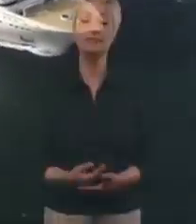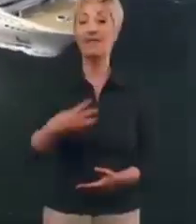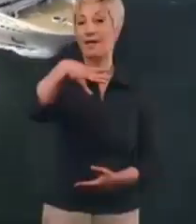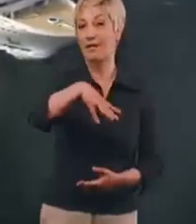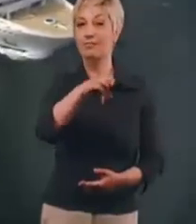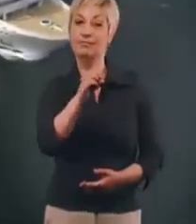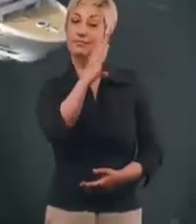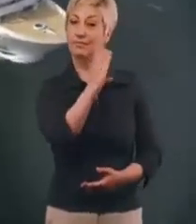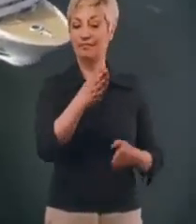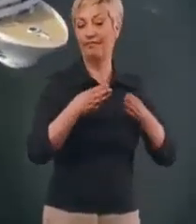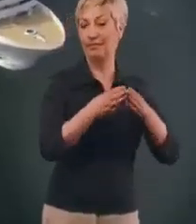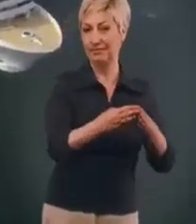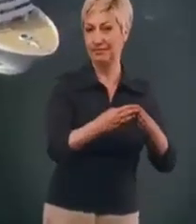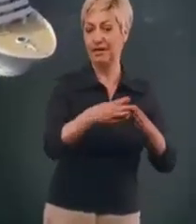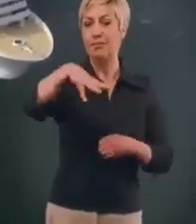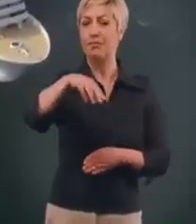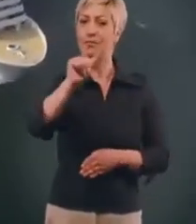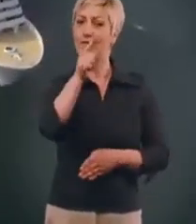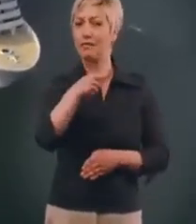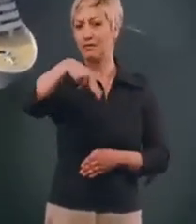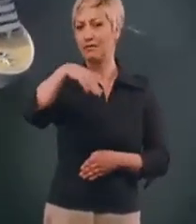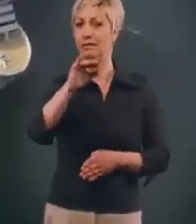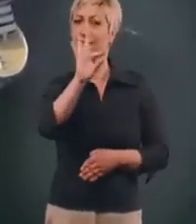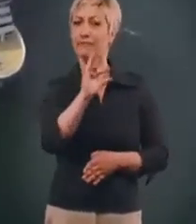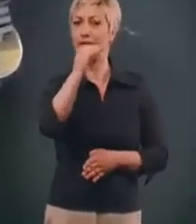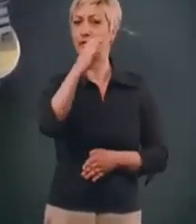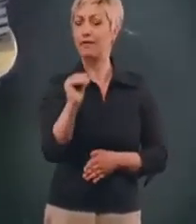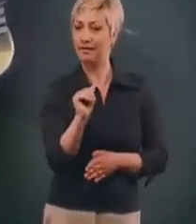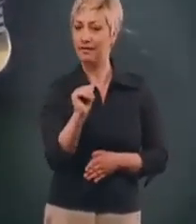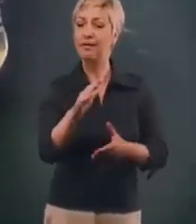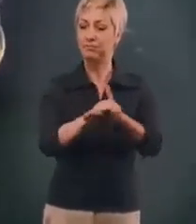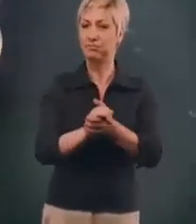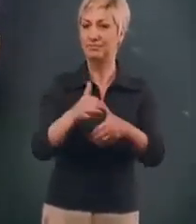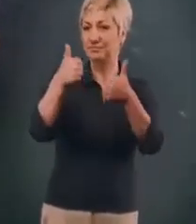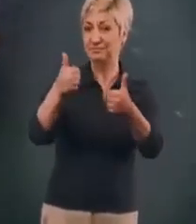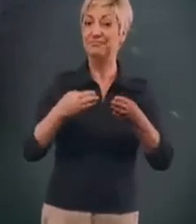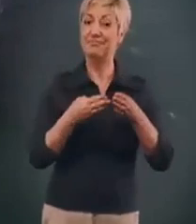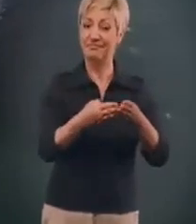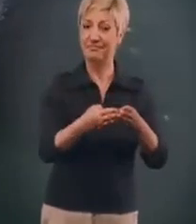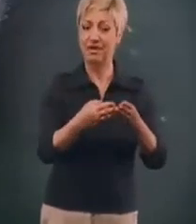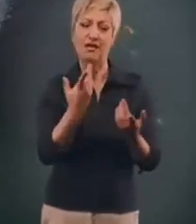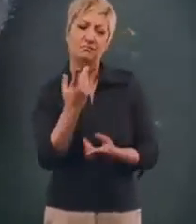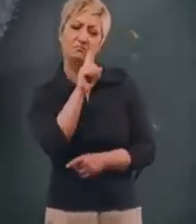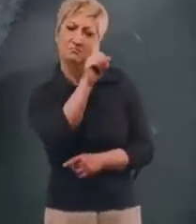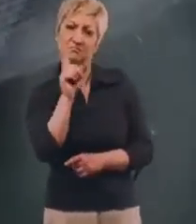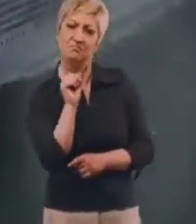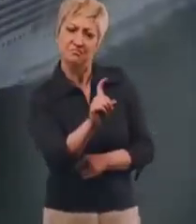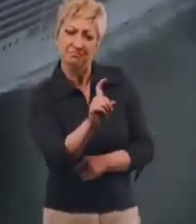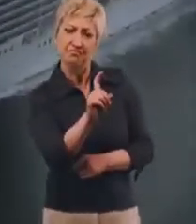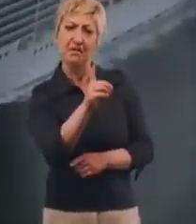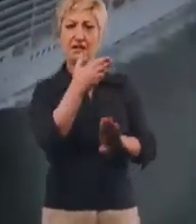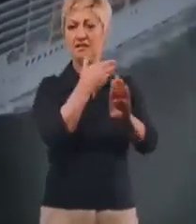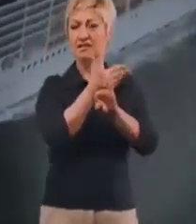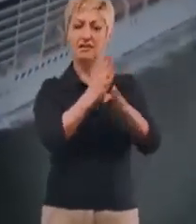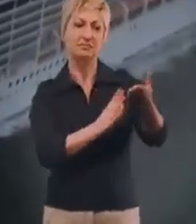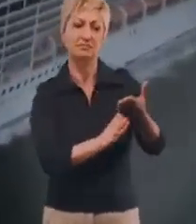tripulação da MSC Magnífica desejam a você um cruzeiro seguro e agradável. Se tiver alguma questão